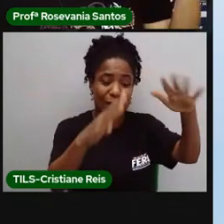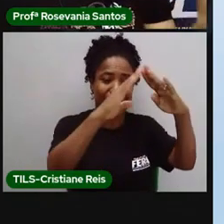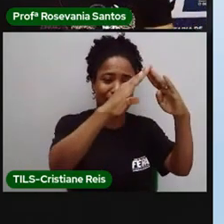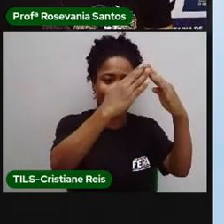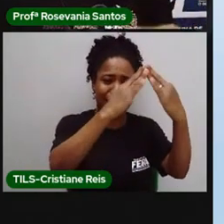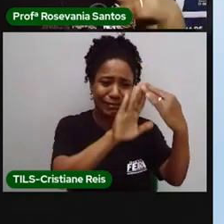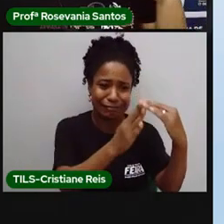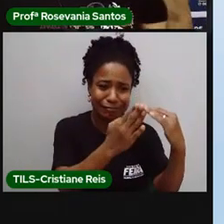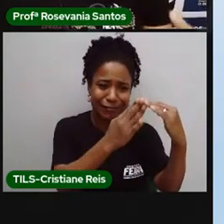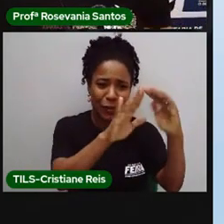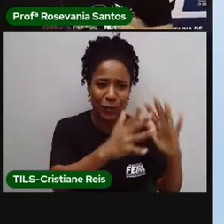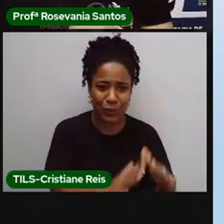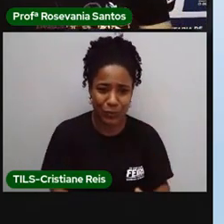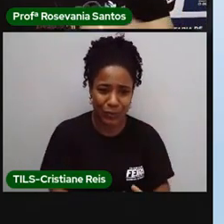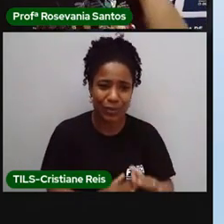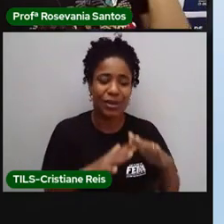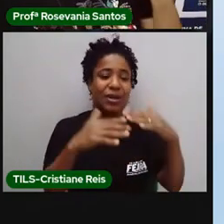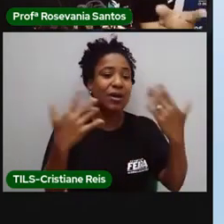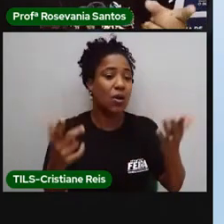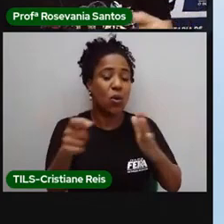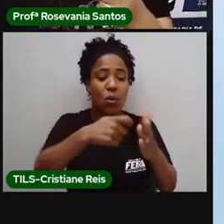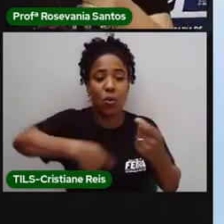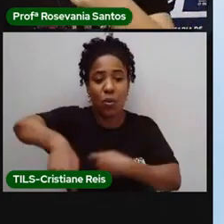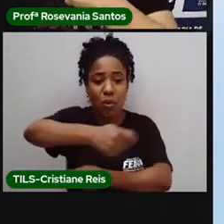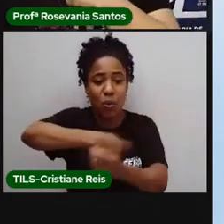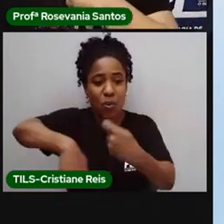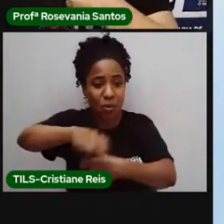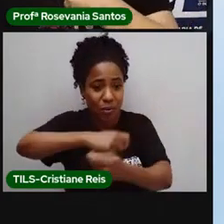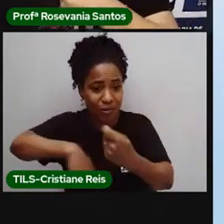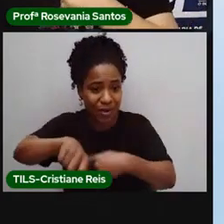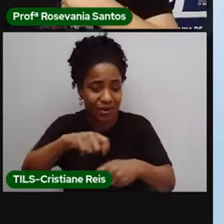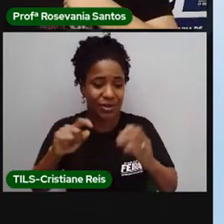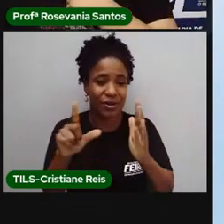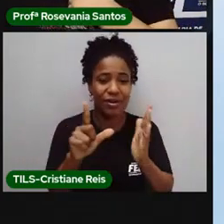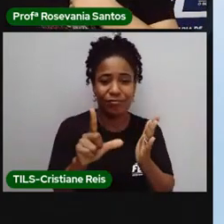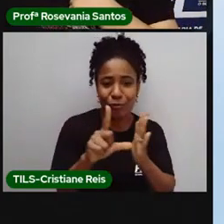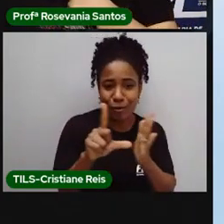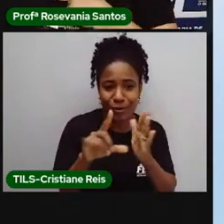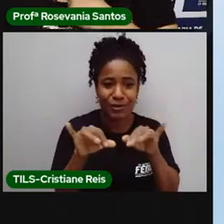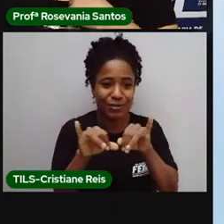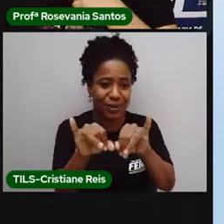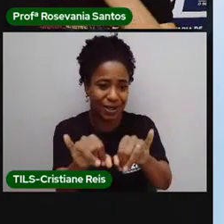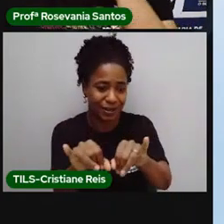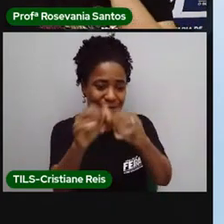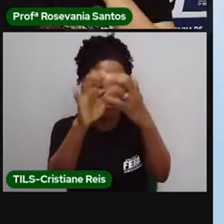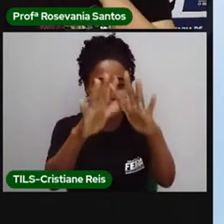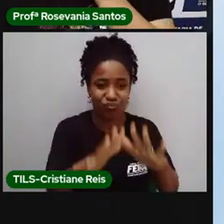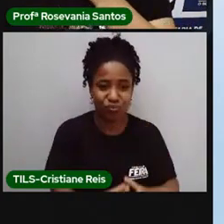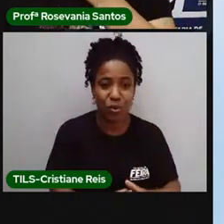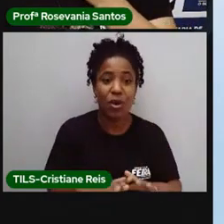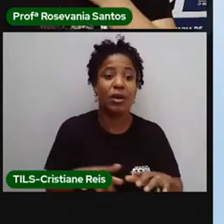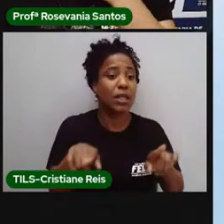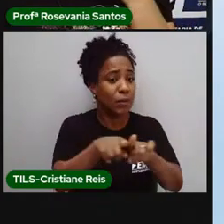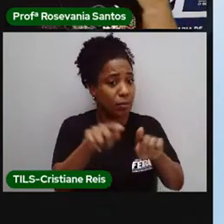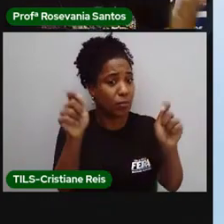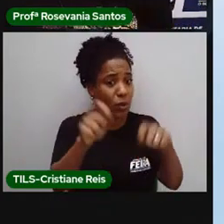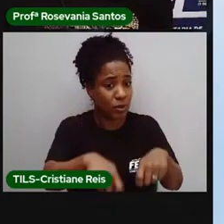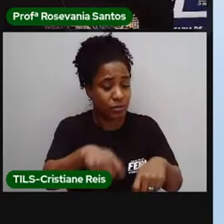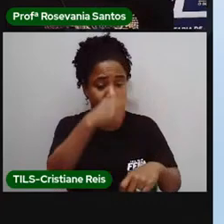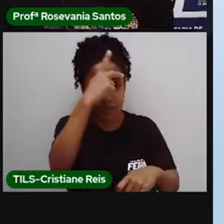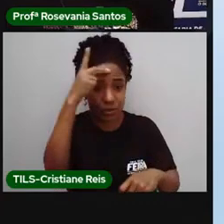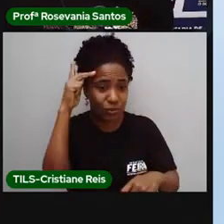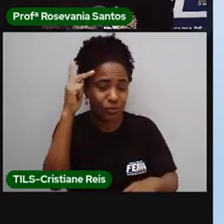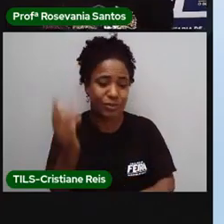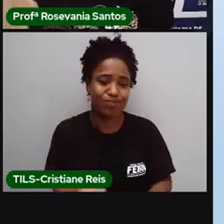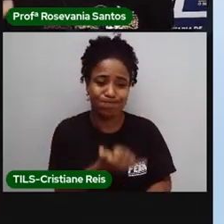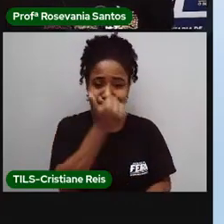de casas, desses comentes, que for lá. E também pode ter, né, as perdas humanas, né, que é a pior, né,